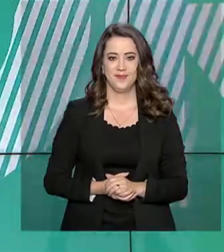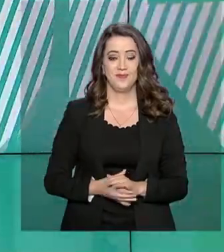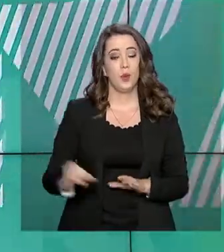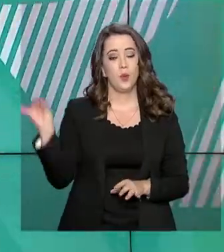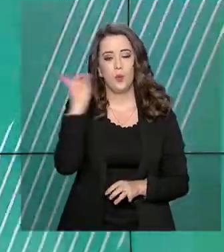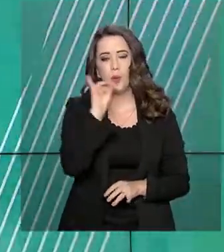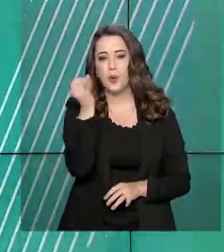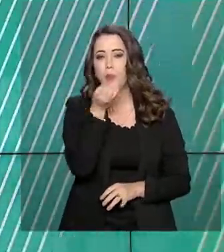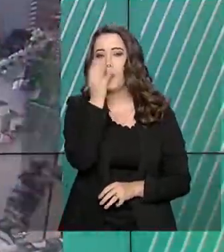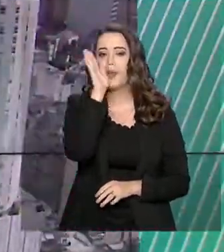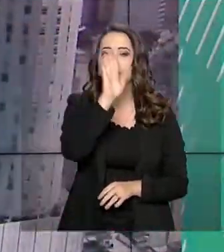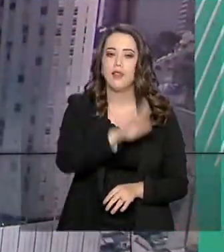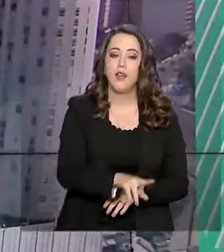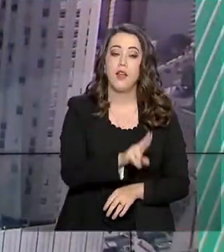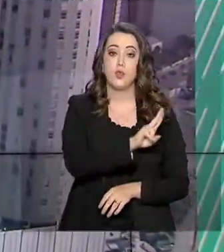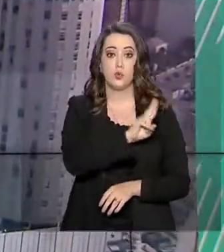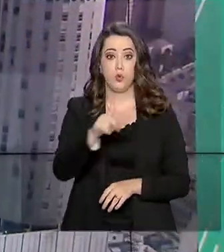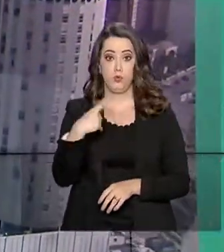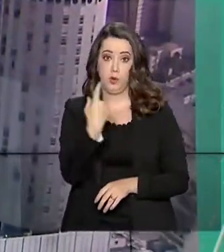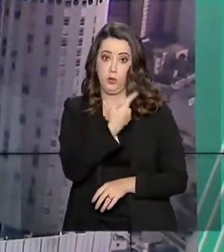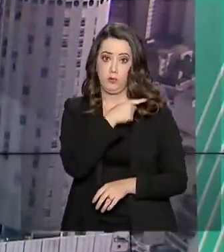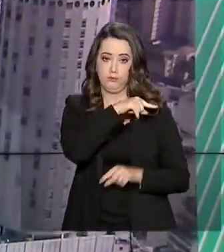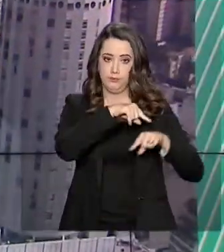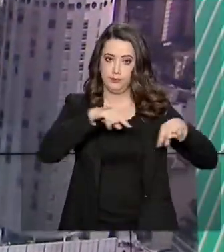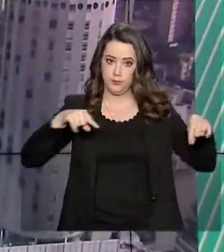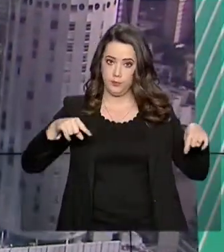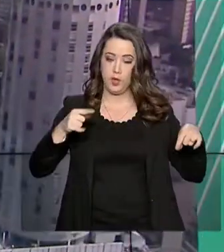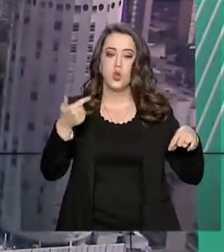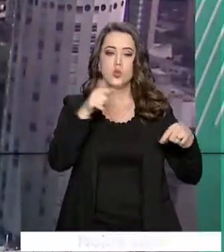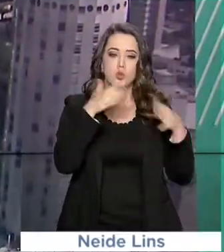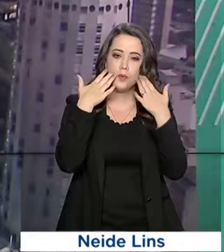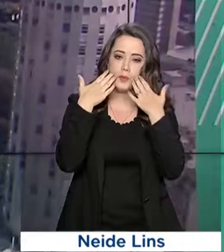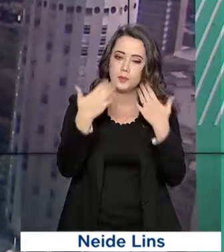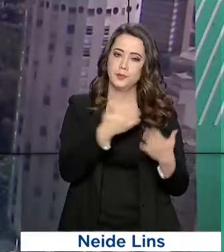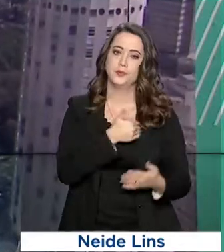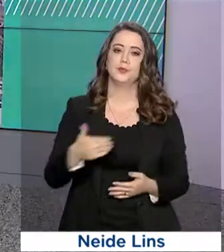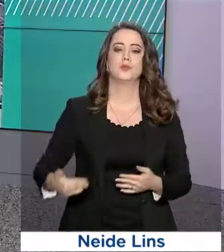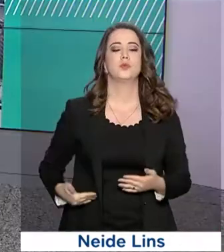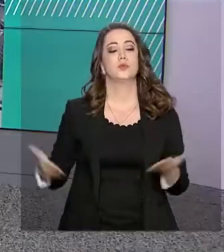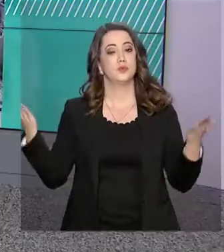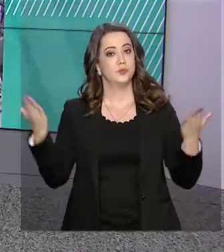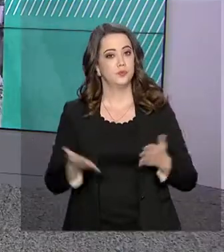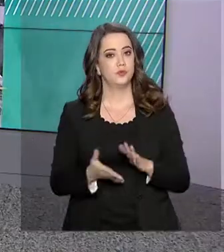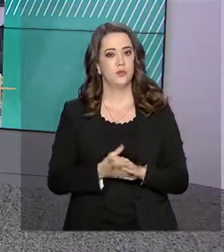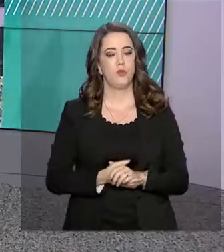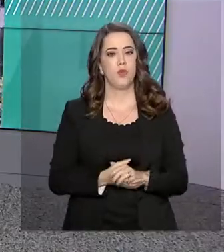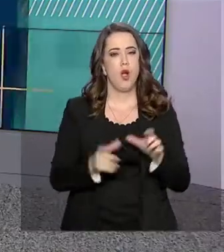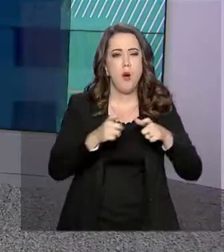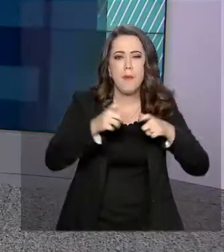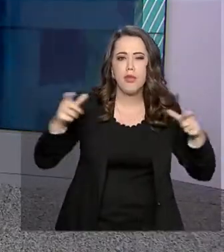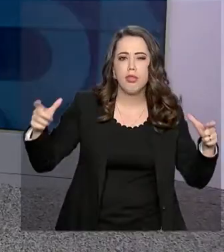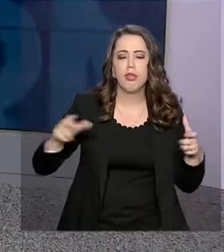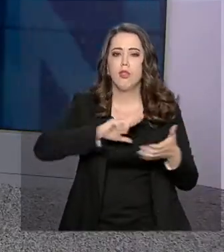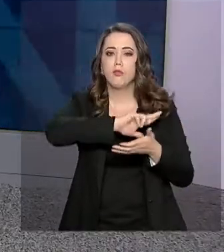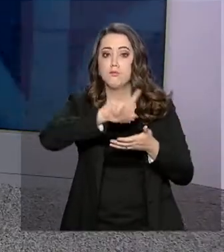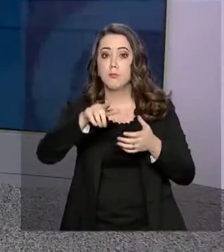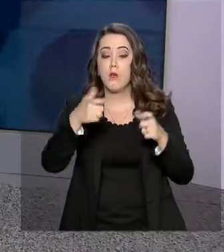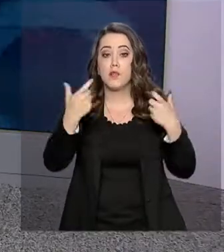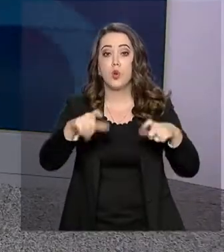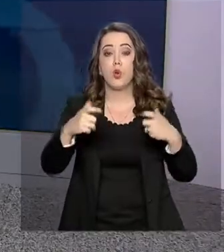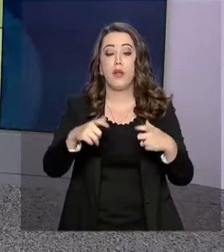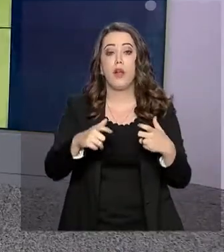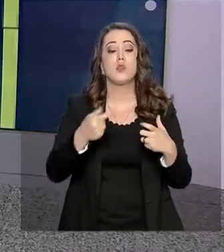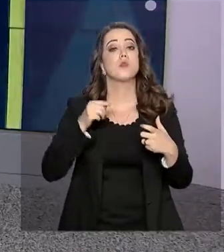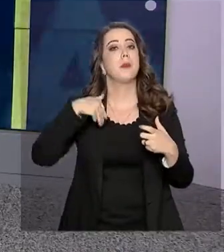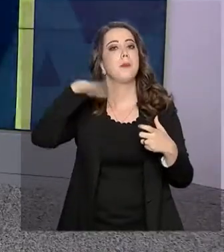Olá, boa tarde, eu sou Roberto Camargo e estamos de volta com o Governo Agora. Ampliar estoques de leite materno